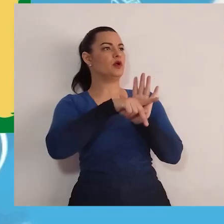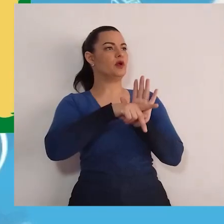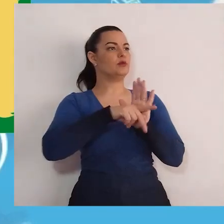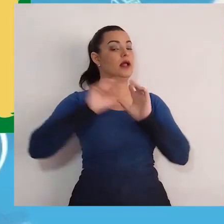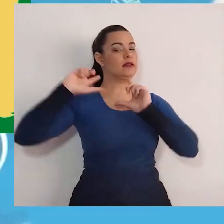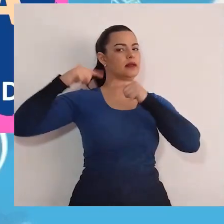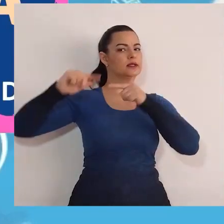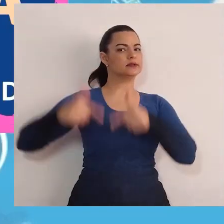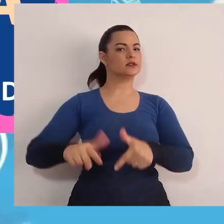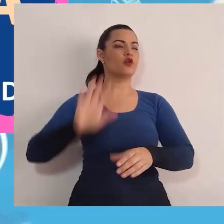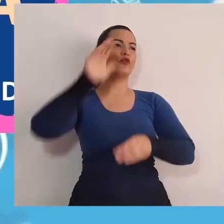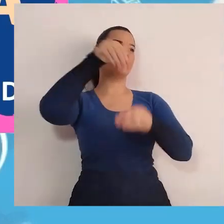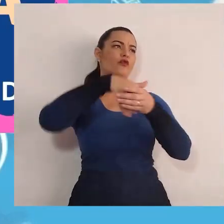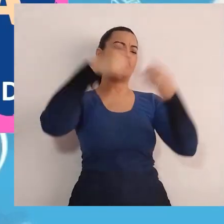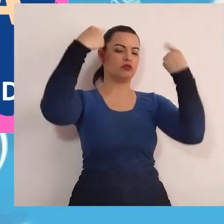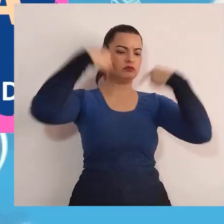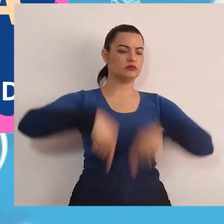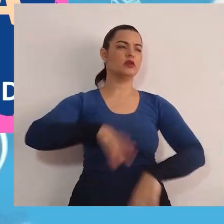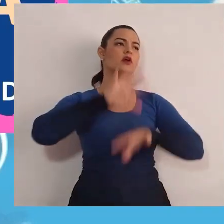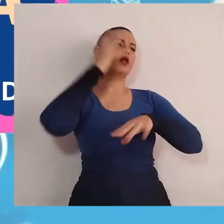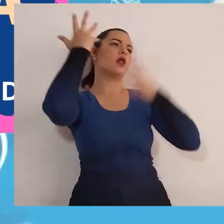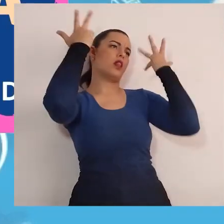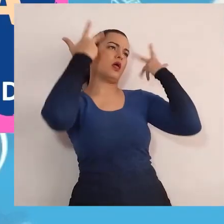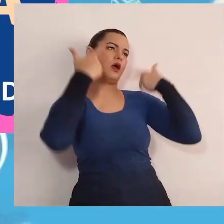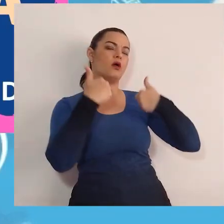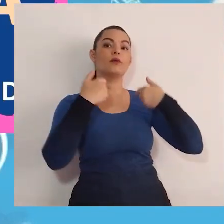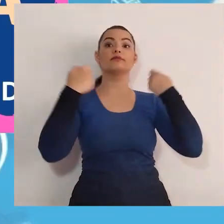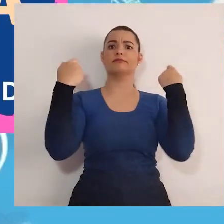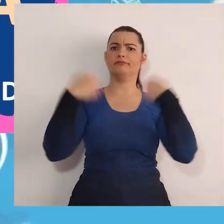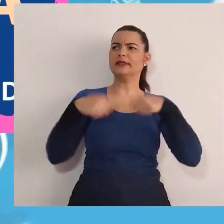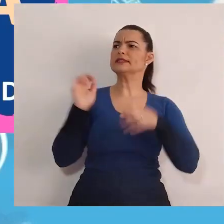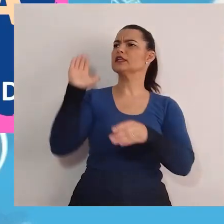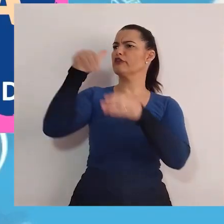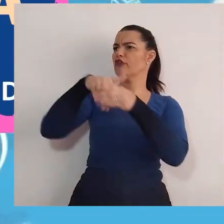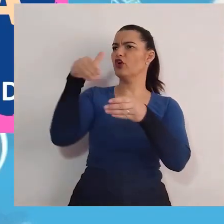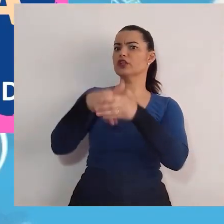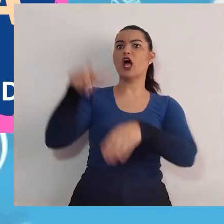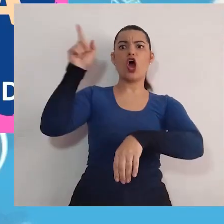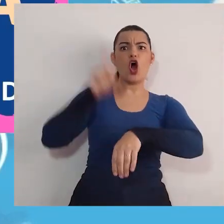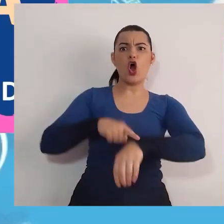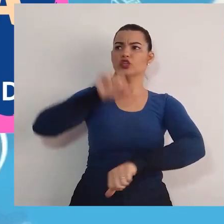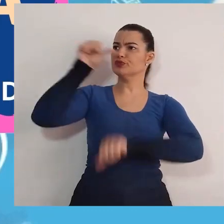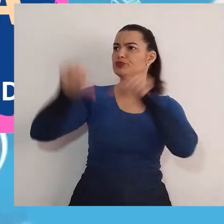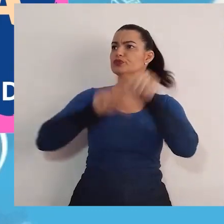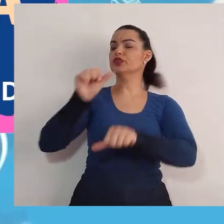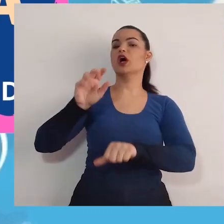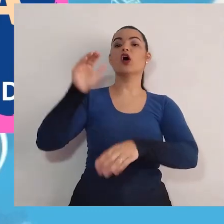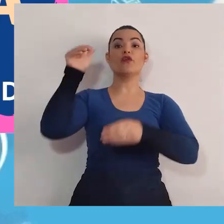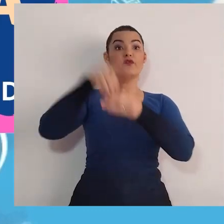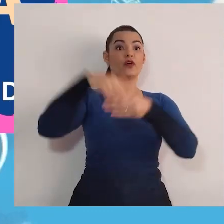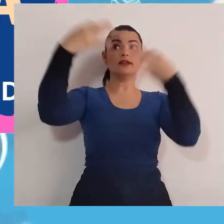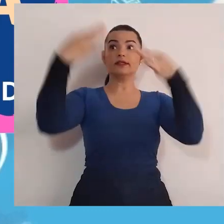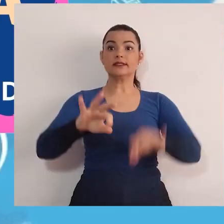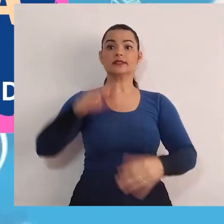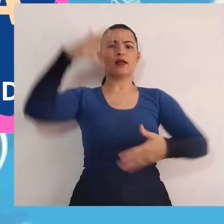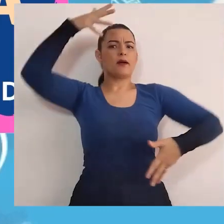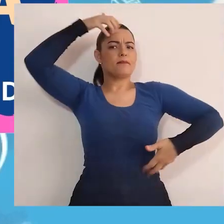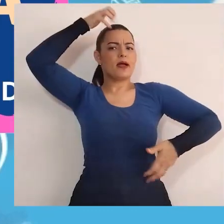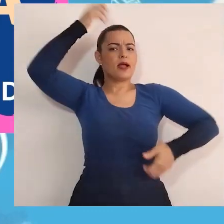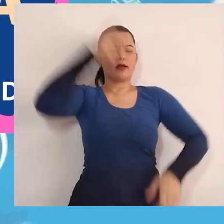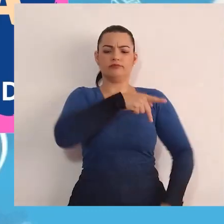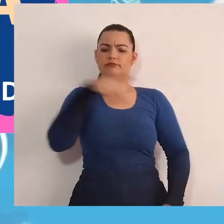leão! É preciso votar! É hora de mudar! Vote certo! Macaca!